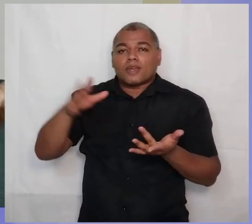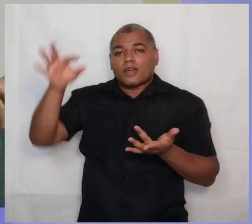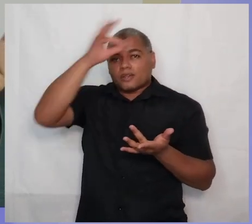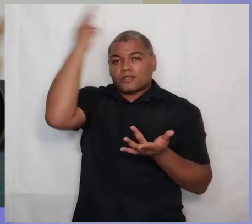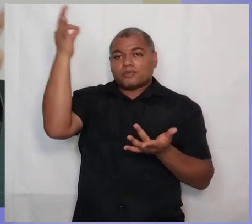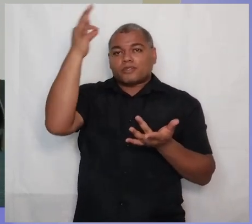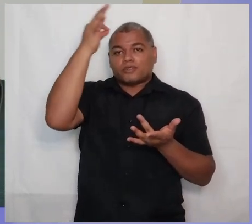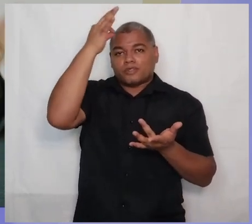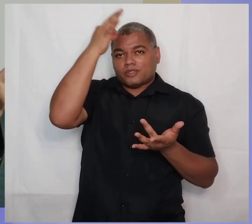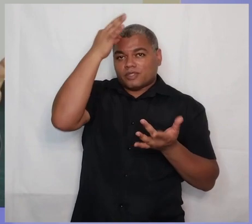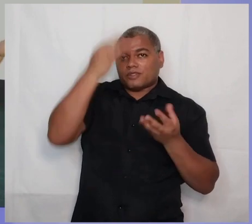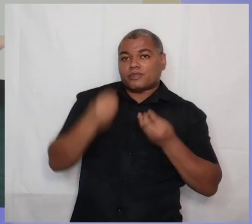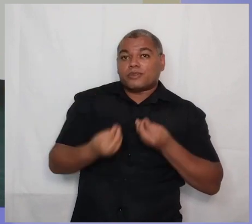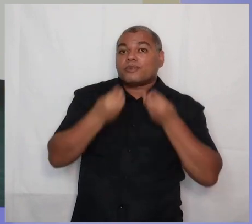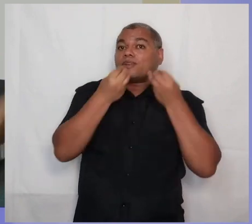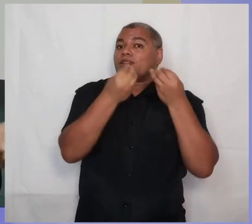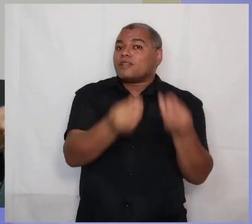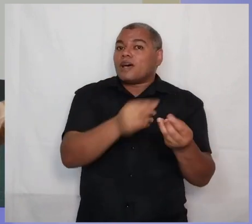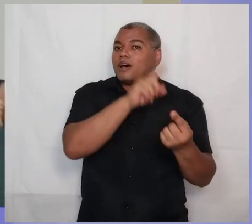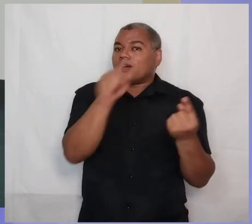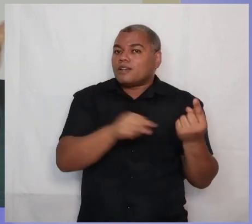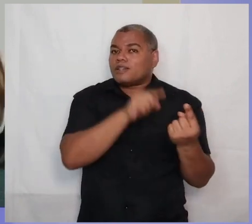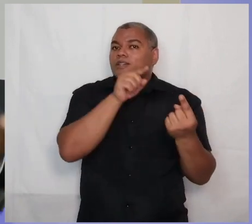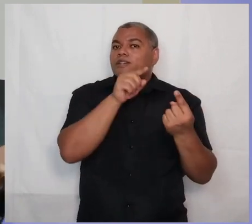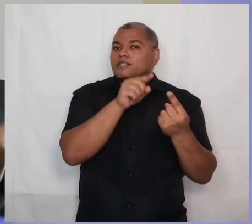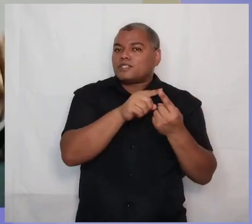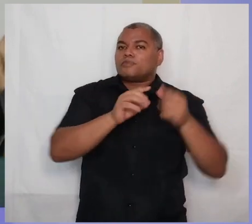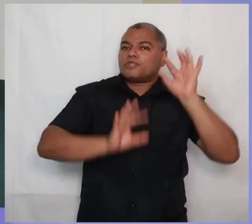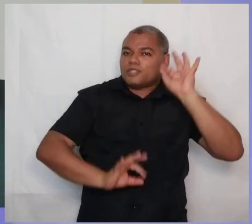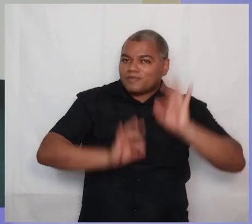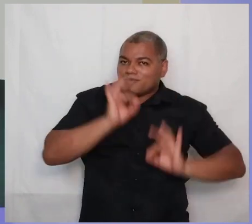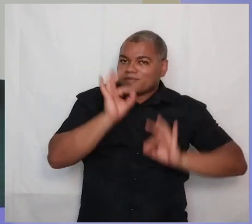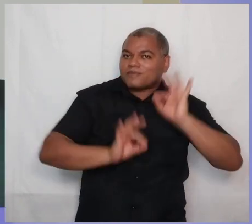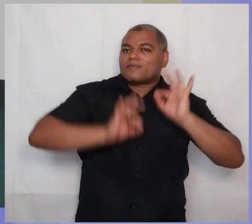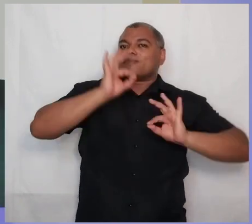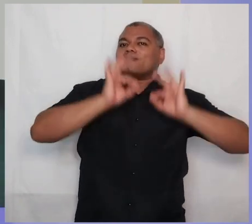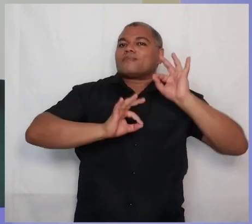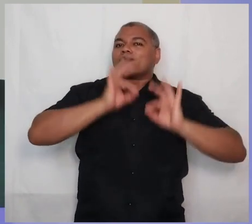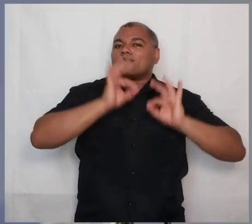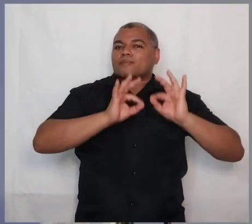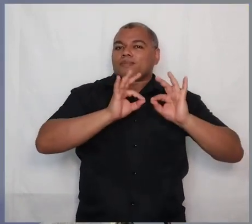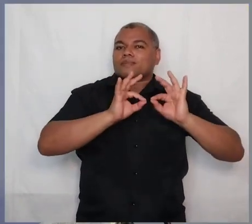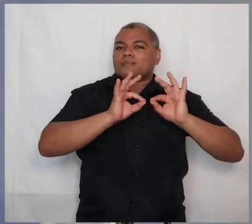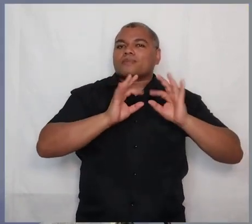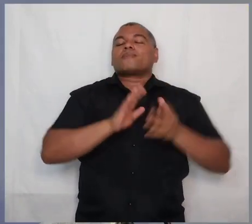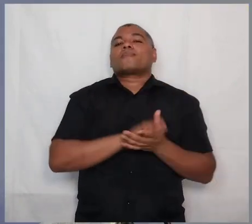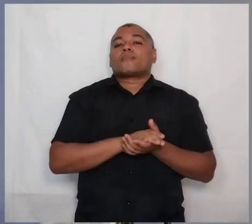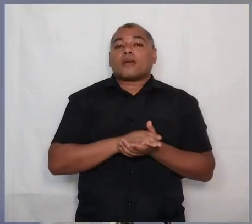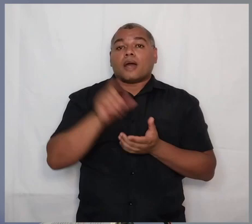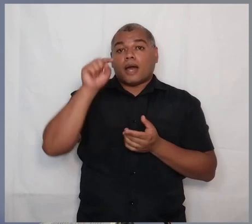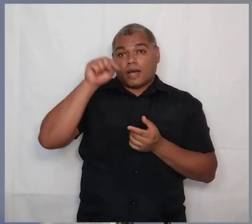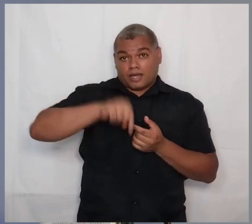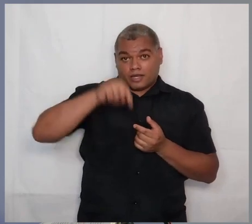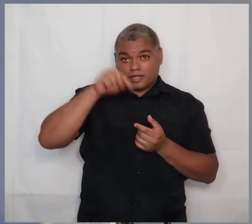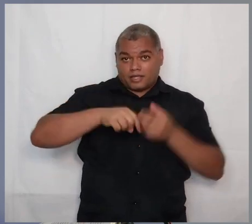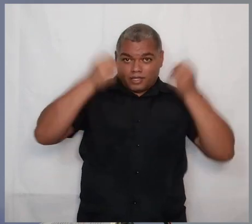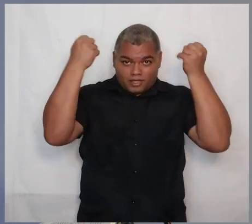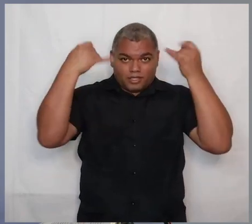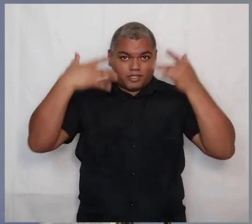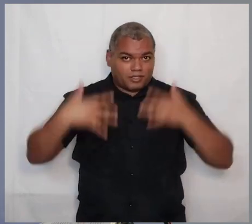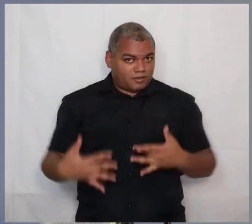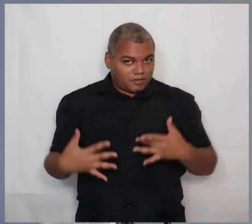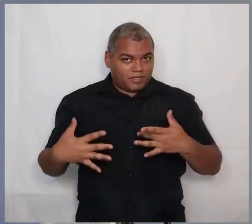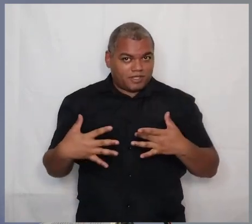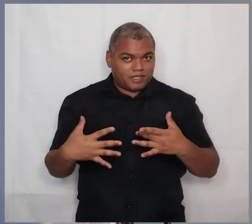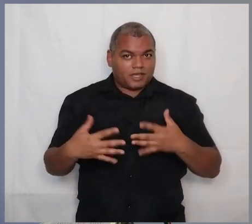igreja para capacitação dos crentes, a fim de que os crentes sirvam a outros crentes. Mas ele fala a respeito desse assunto